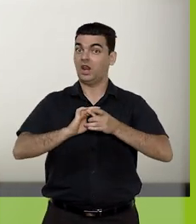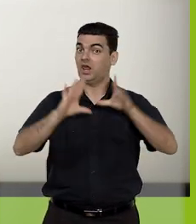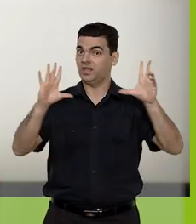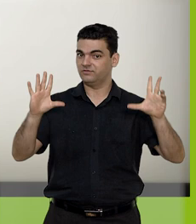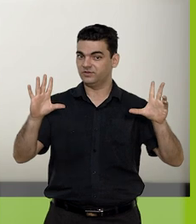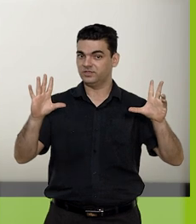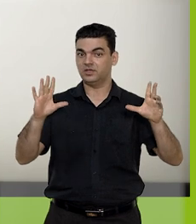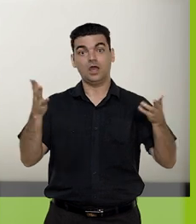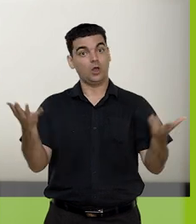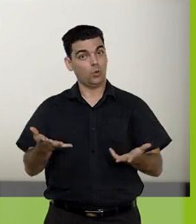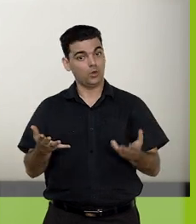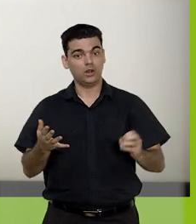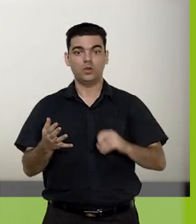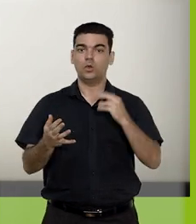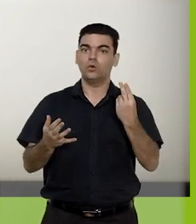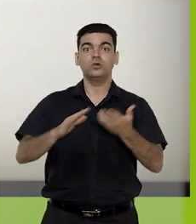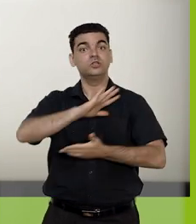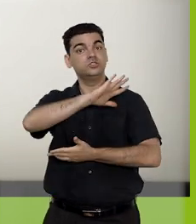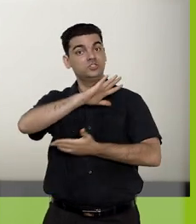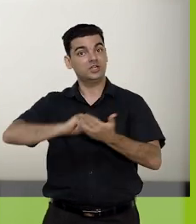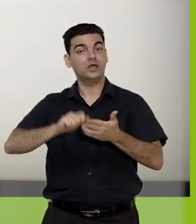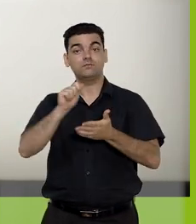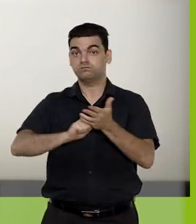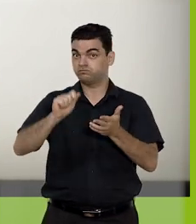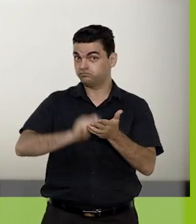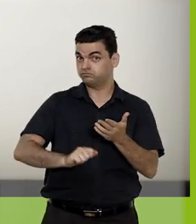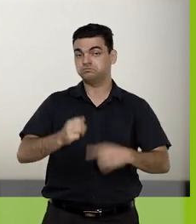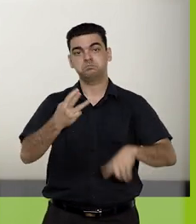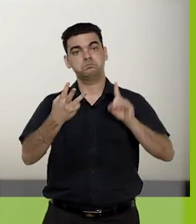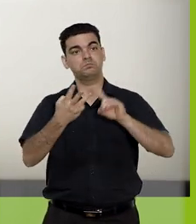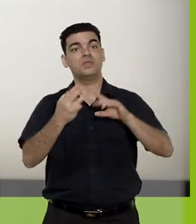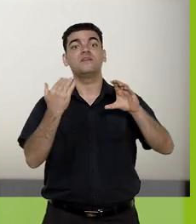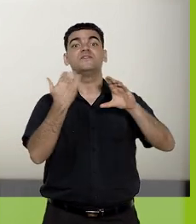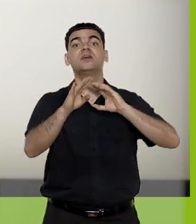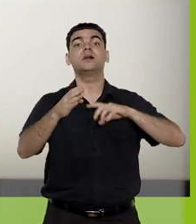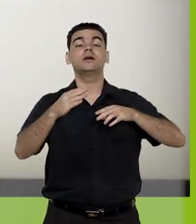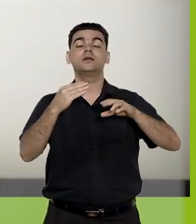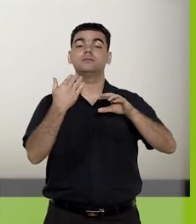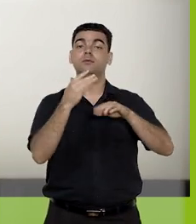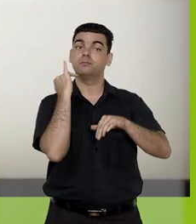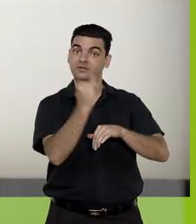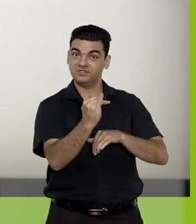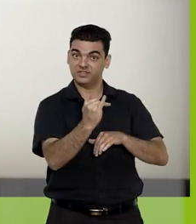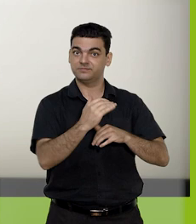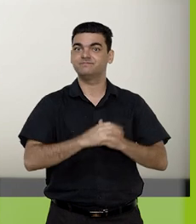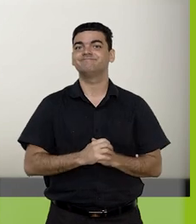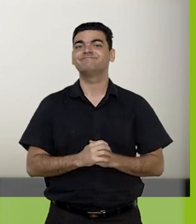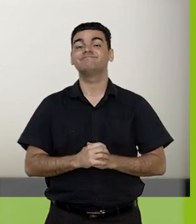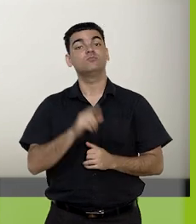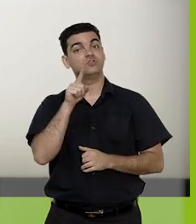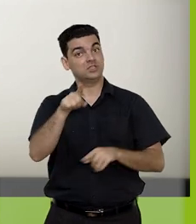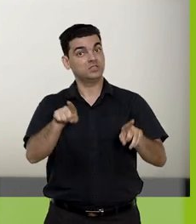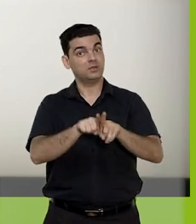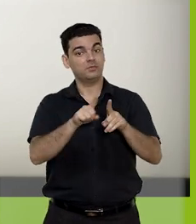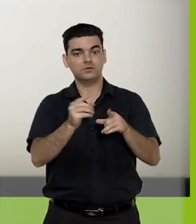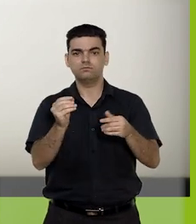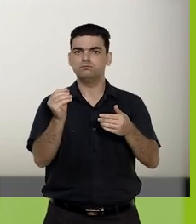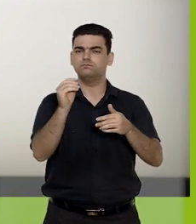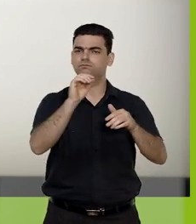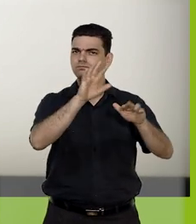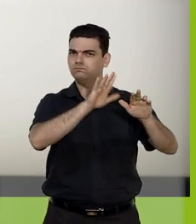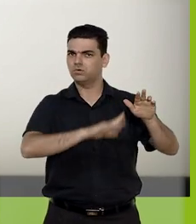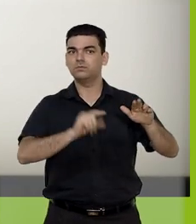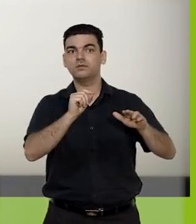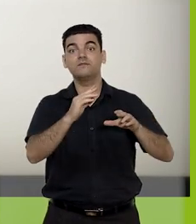aberto na unidade atual, remover a anotação e enviar e-mail de notificação. Você também pode